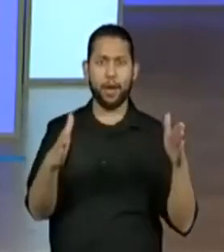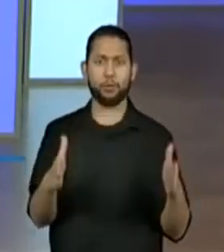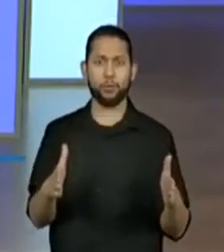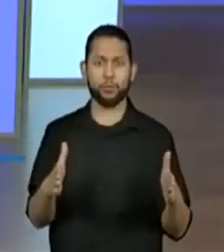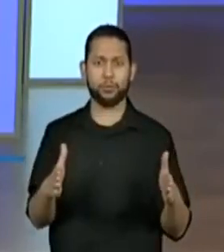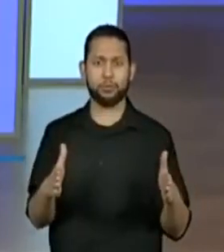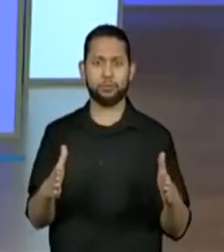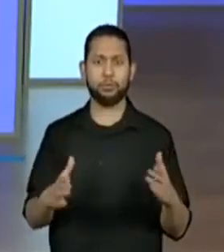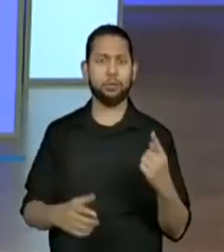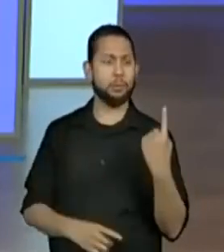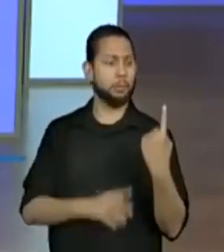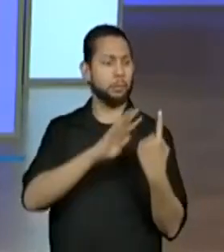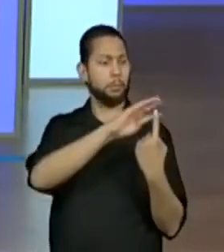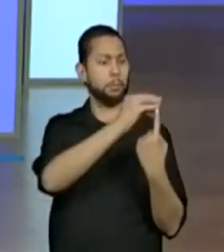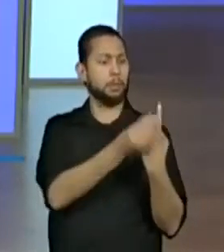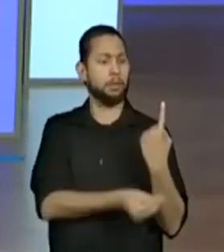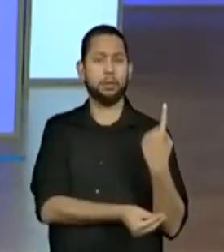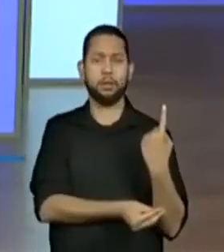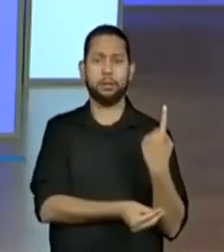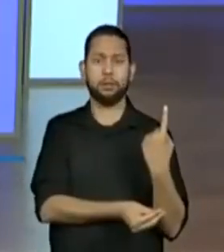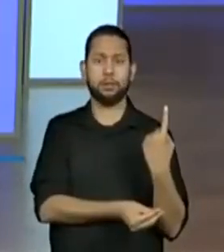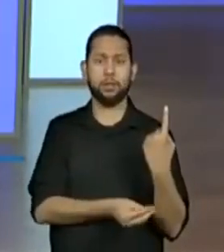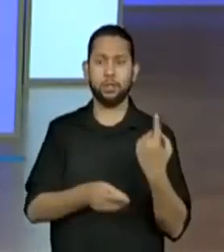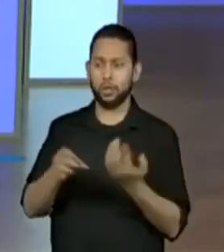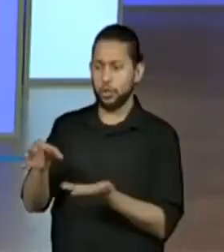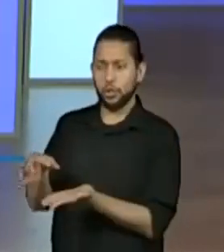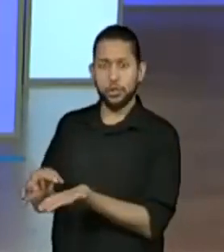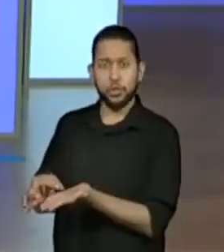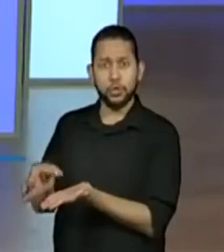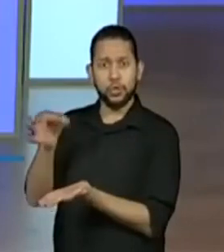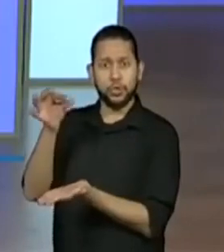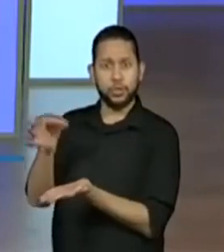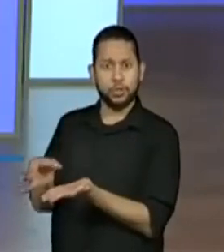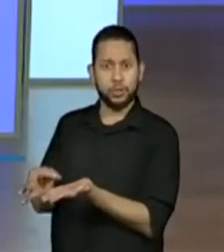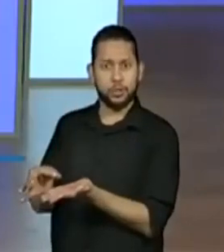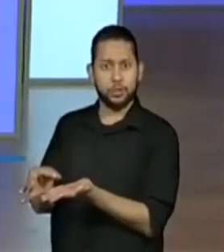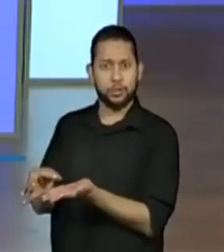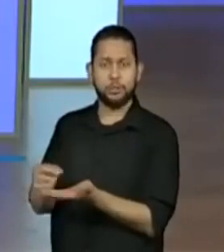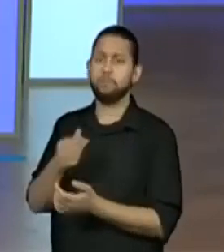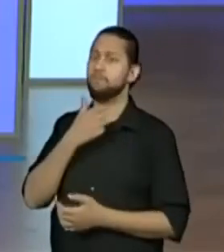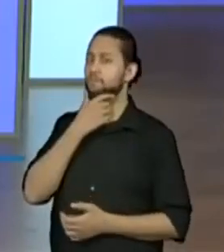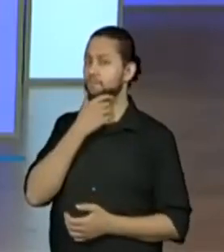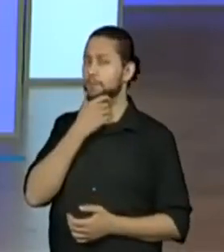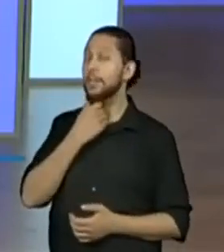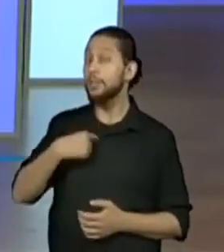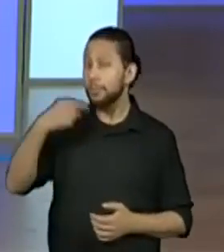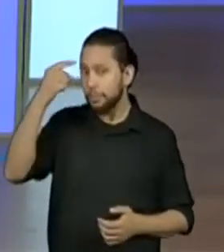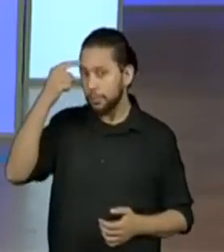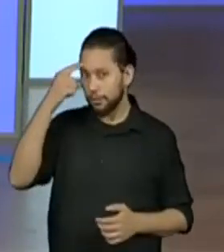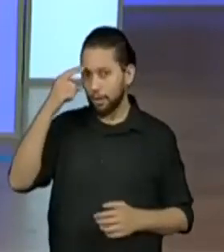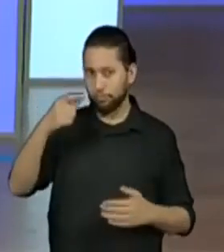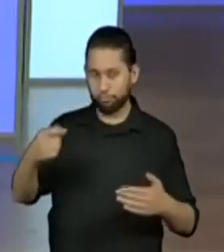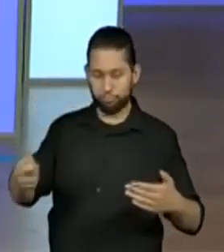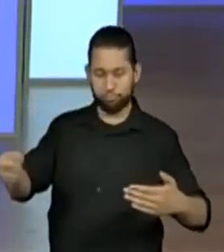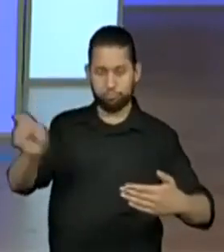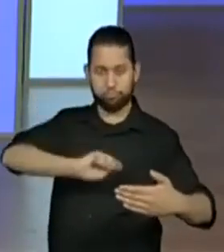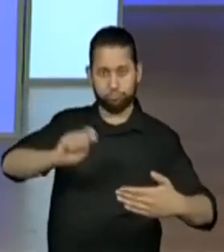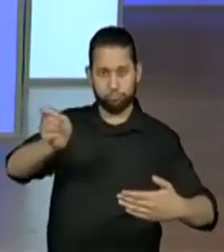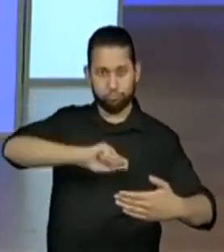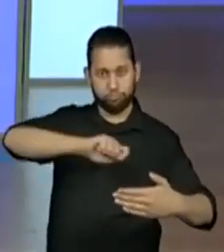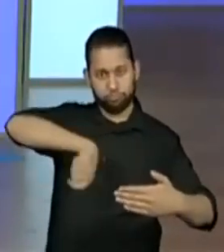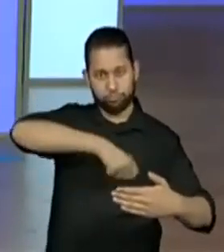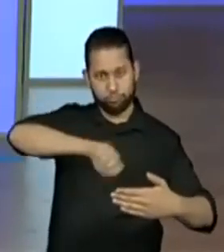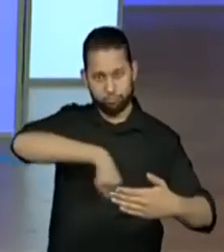uma banana, uma xícara. Se eu pensar em uma receita e pensar, então, em uma